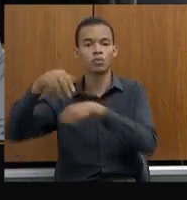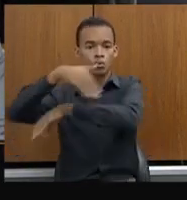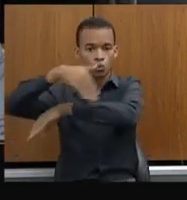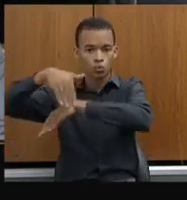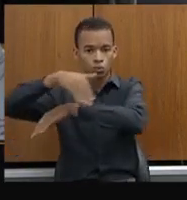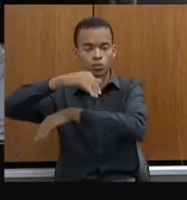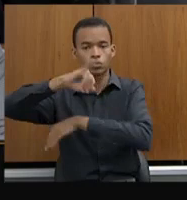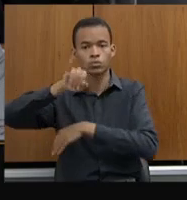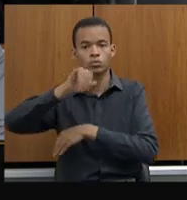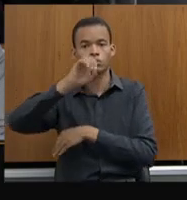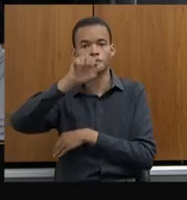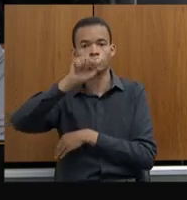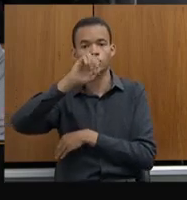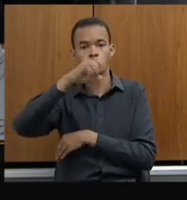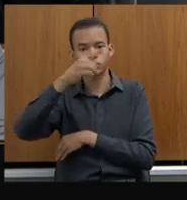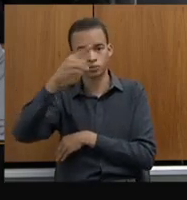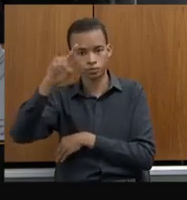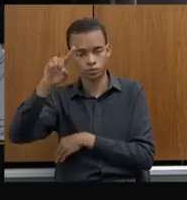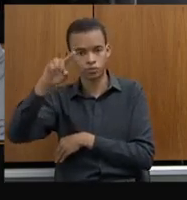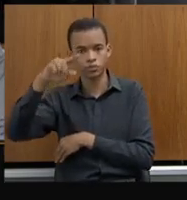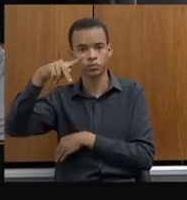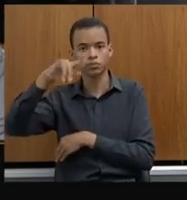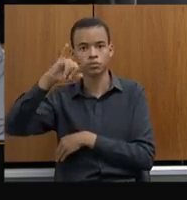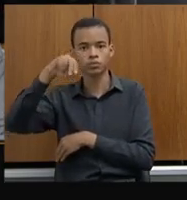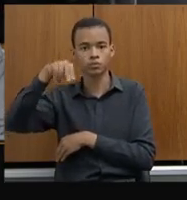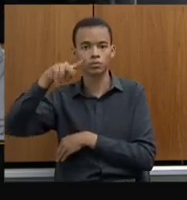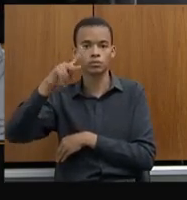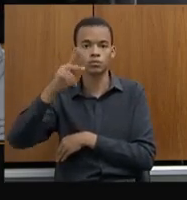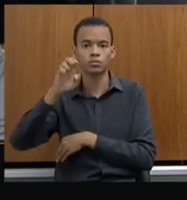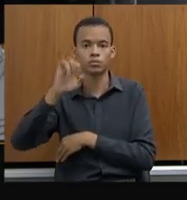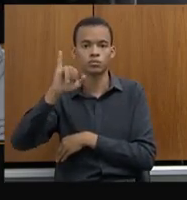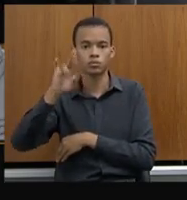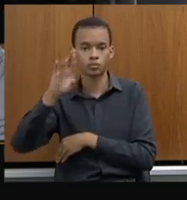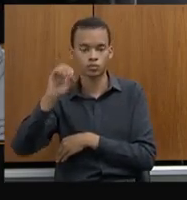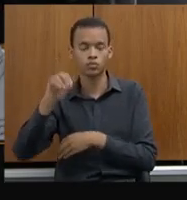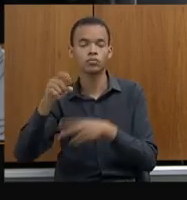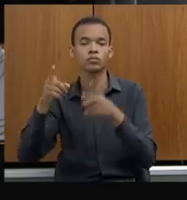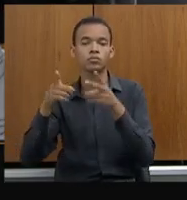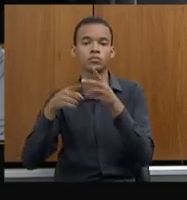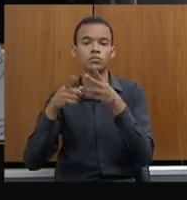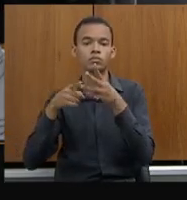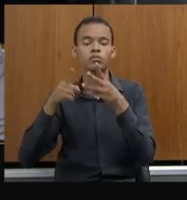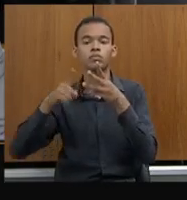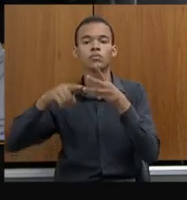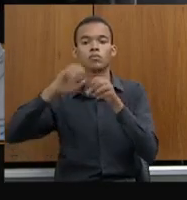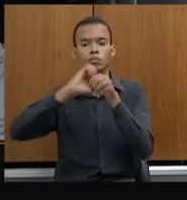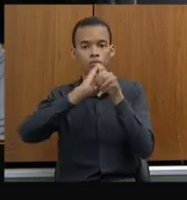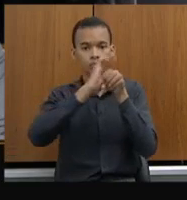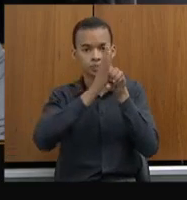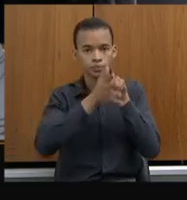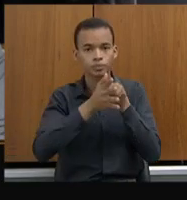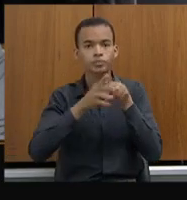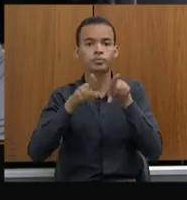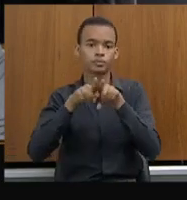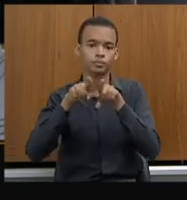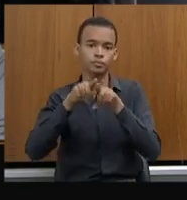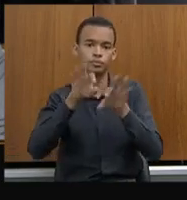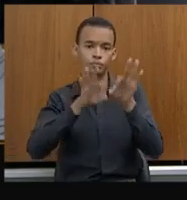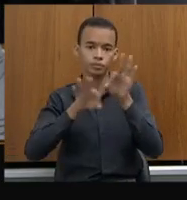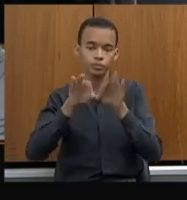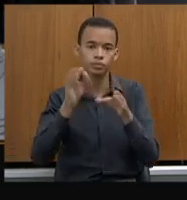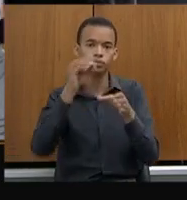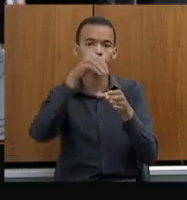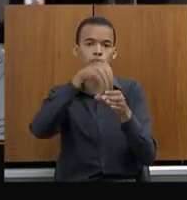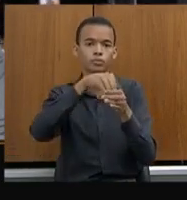terceira em Montes Claros. nós temos no Estado, do lado direito, 84